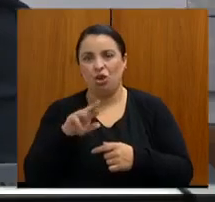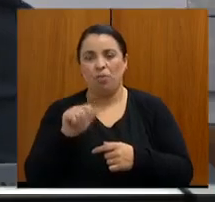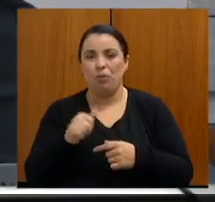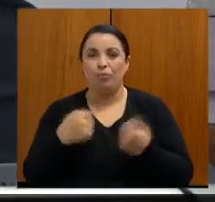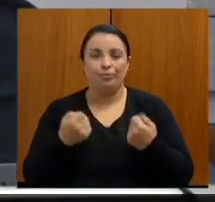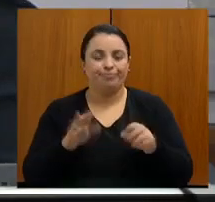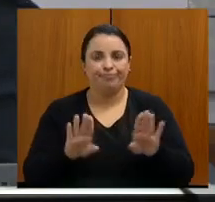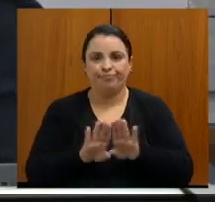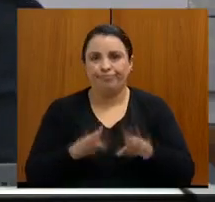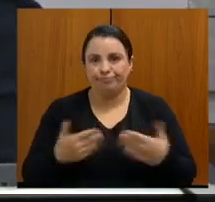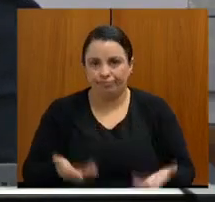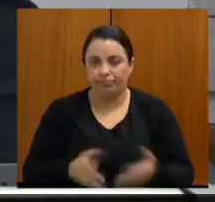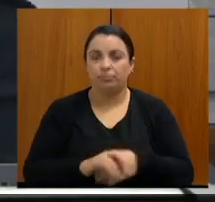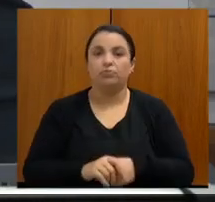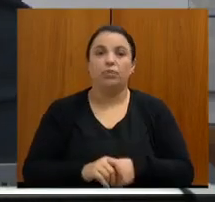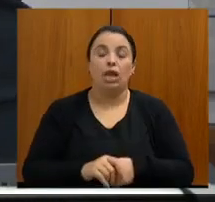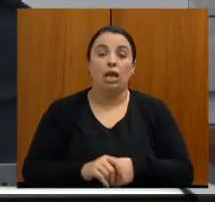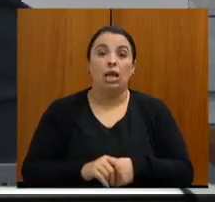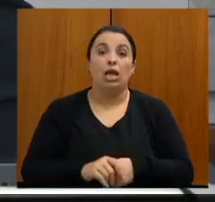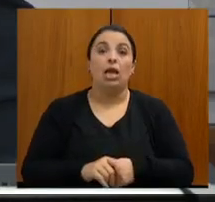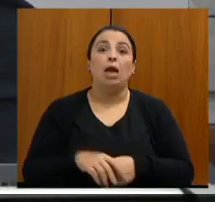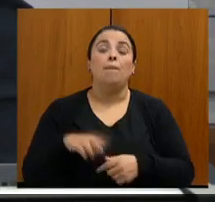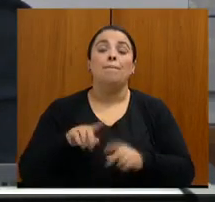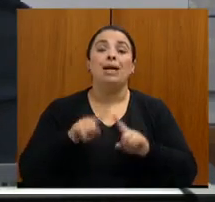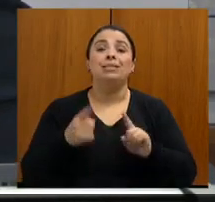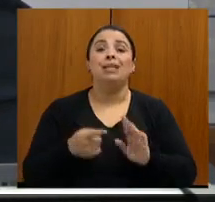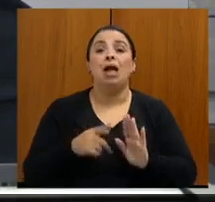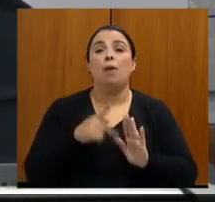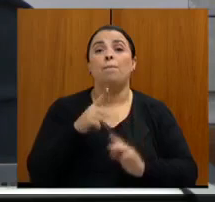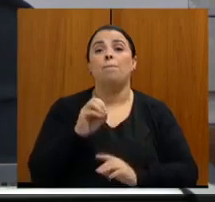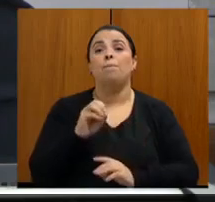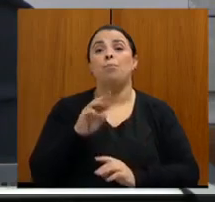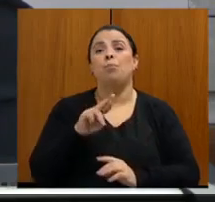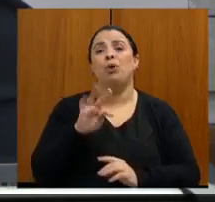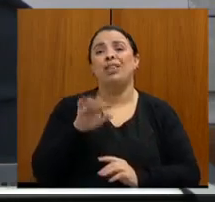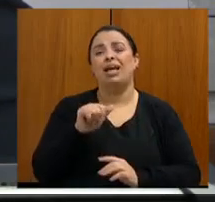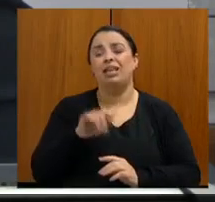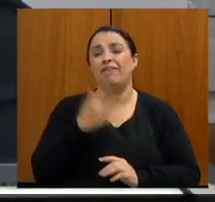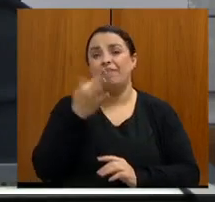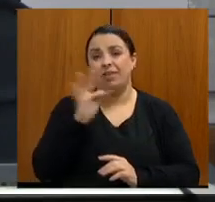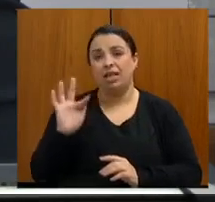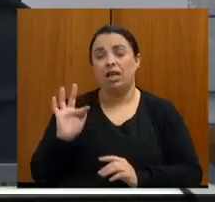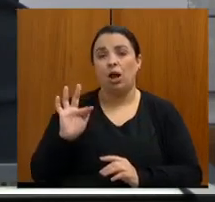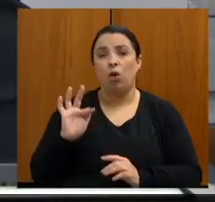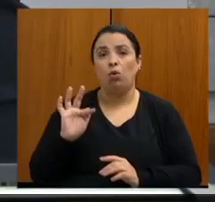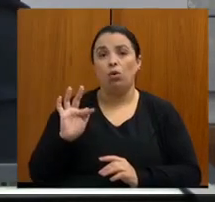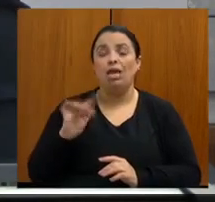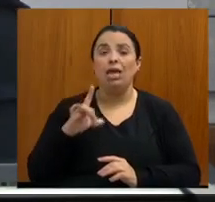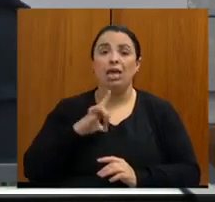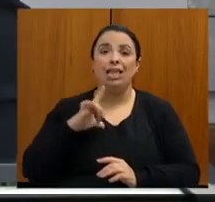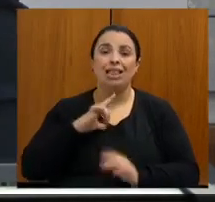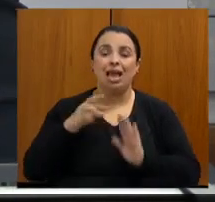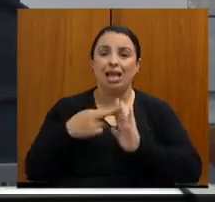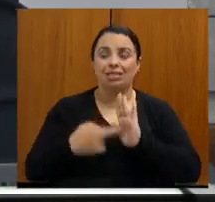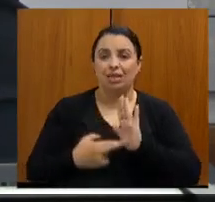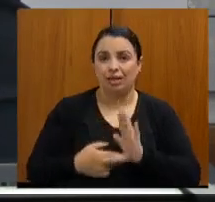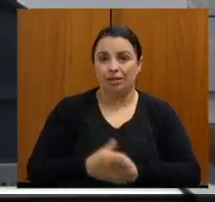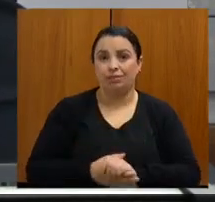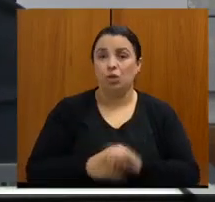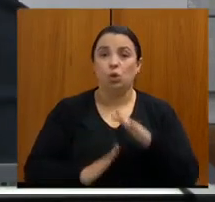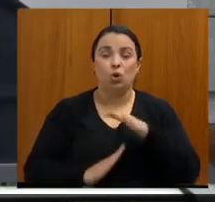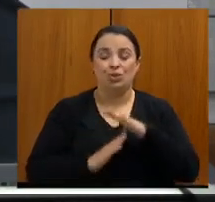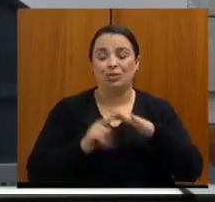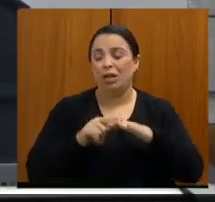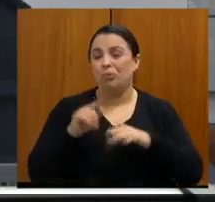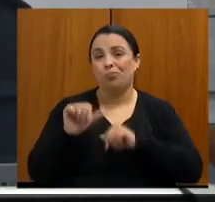E as portarias federais que definiam os critérios e o teto nosso não aumenta há muito tempo. Então, a nossa luta